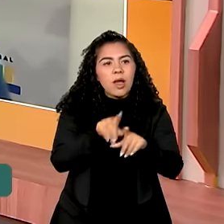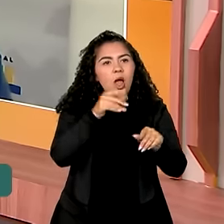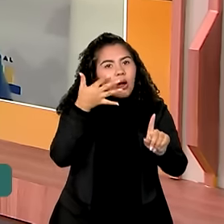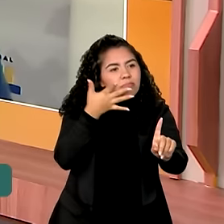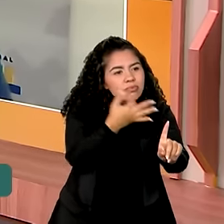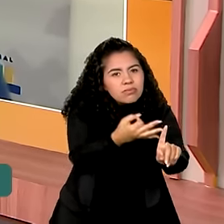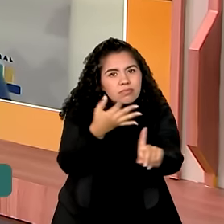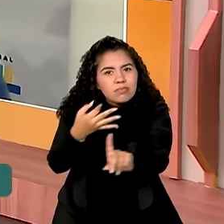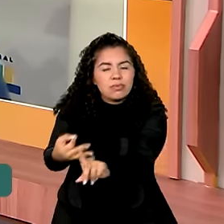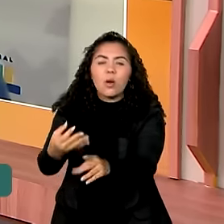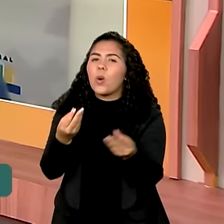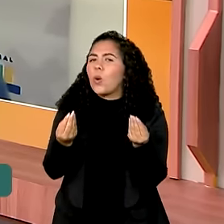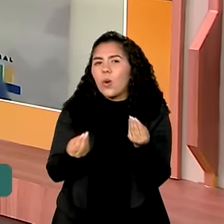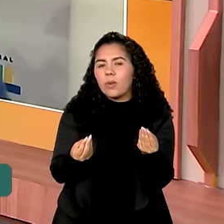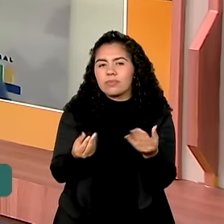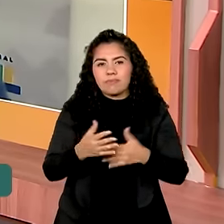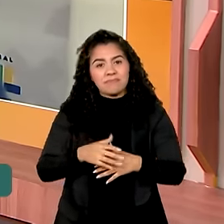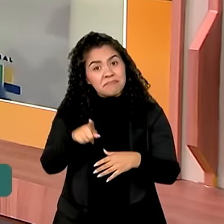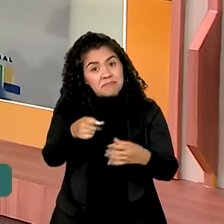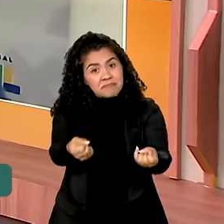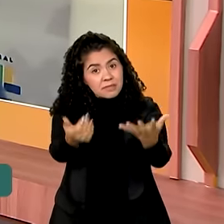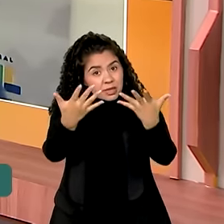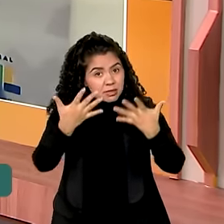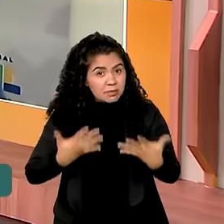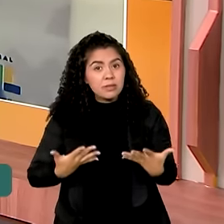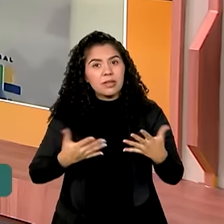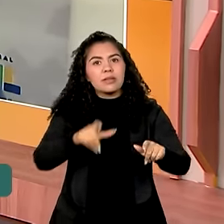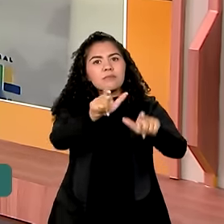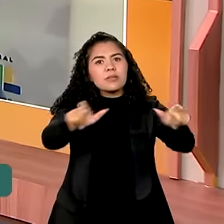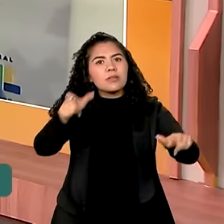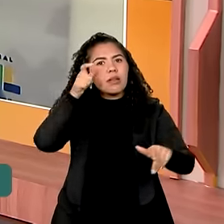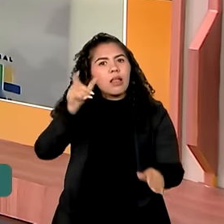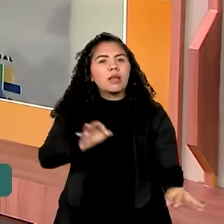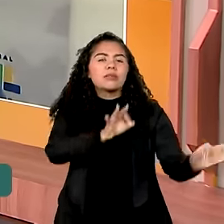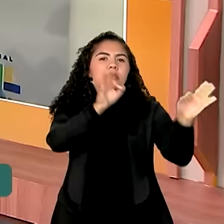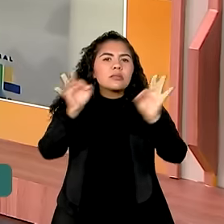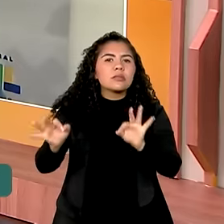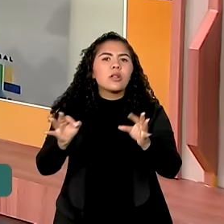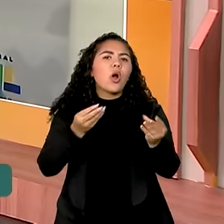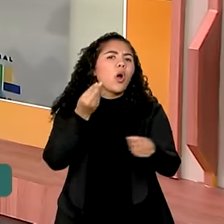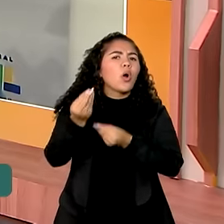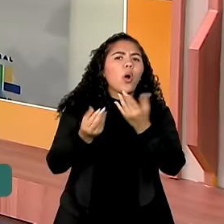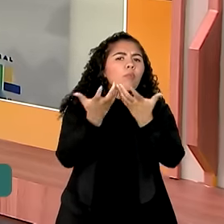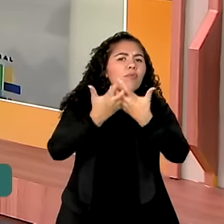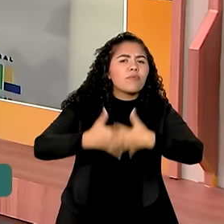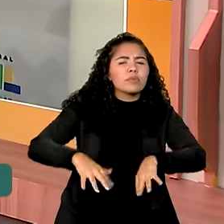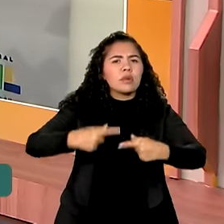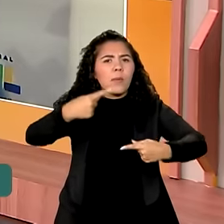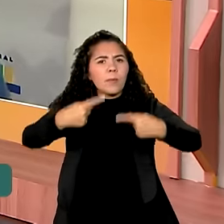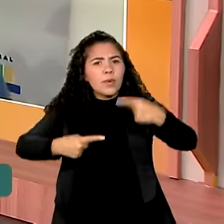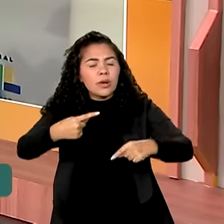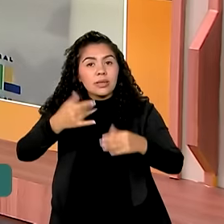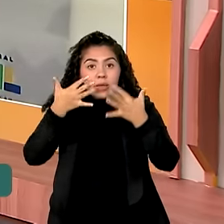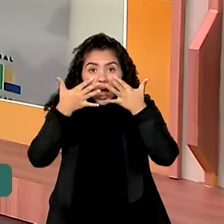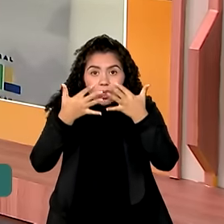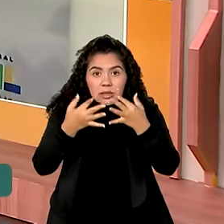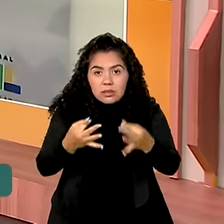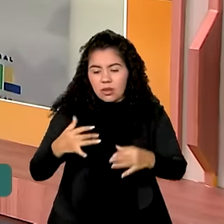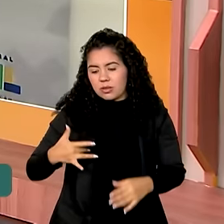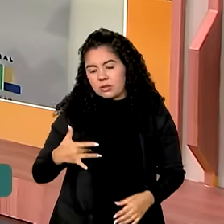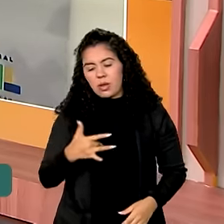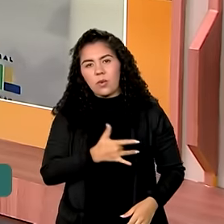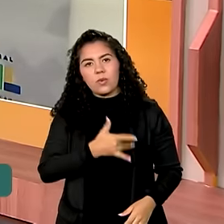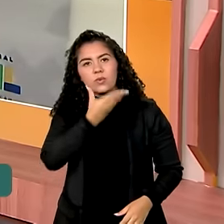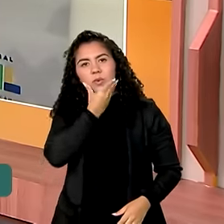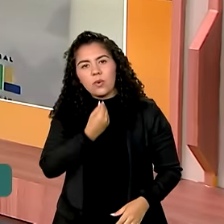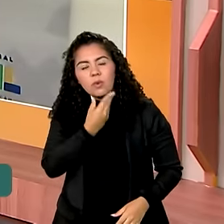Pois é, Fernando, começa explicando para os telespectadores em que consiste essa política de atenção à saúde do homem e